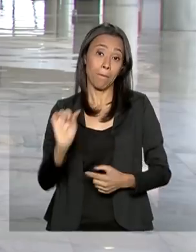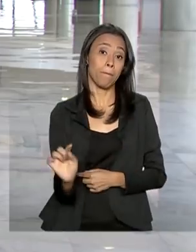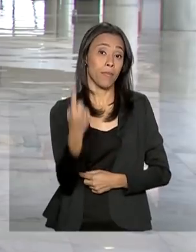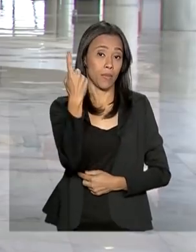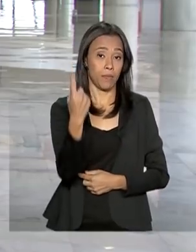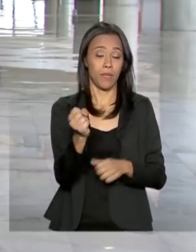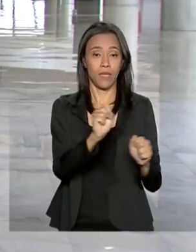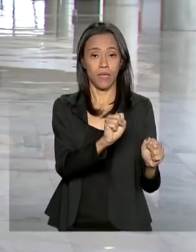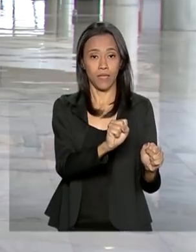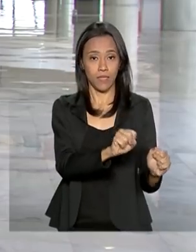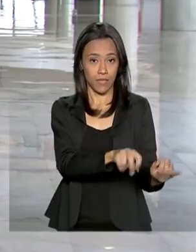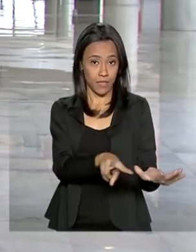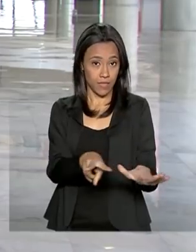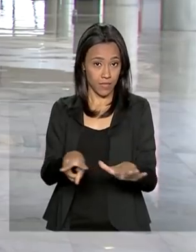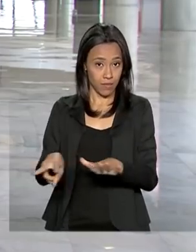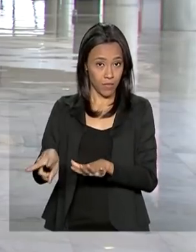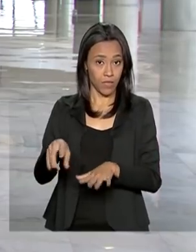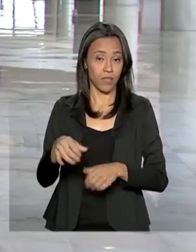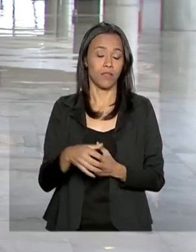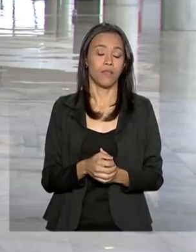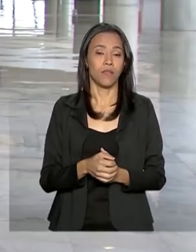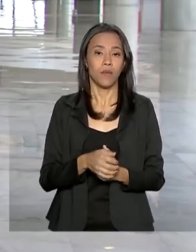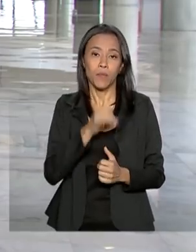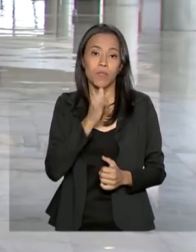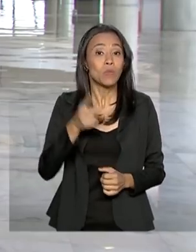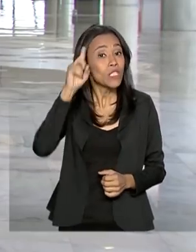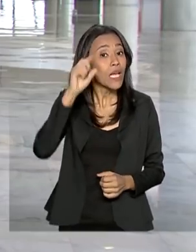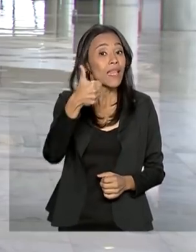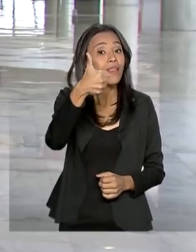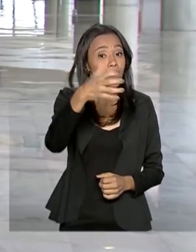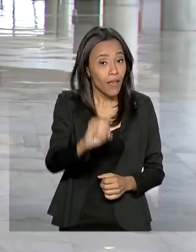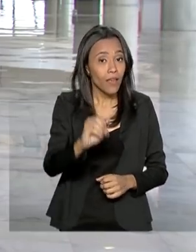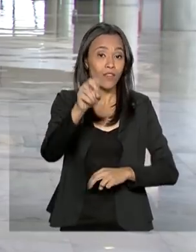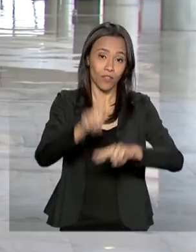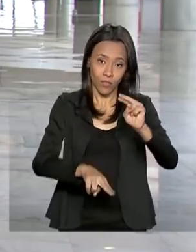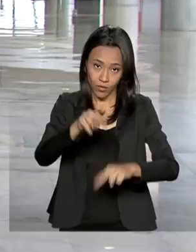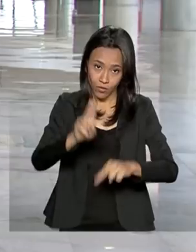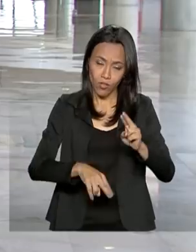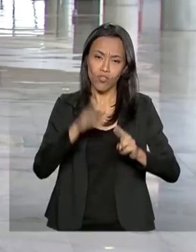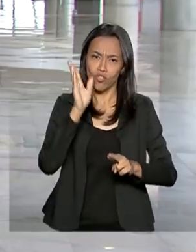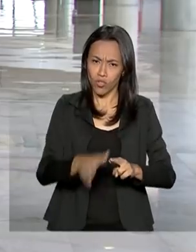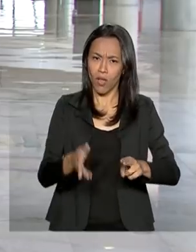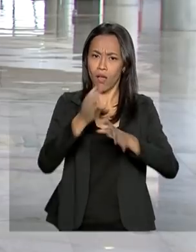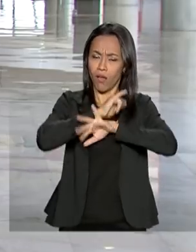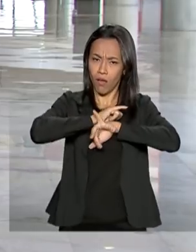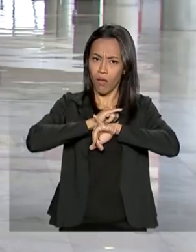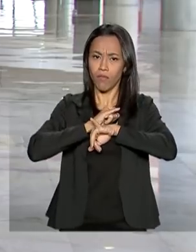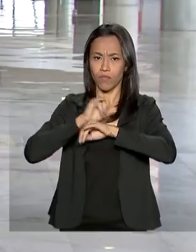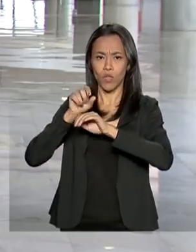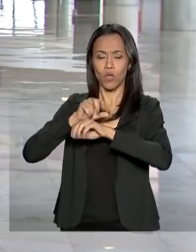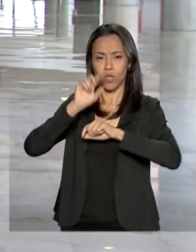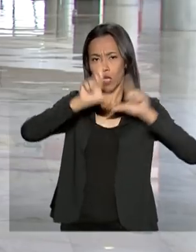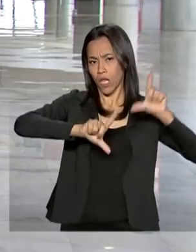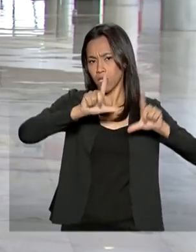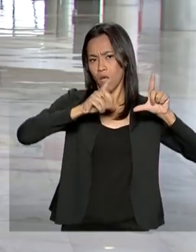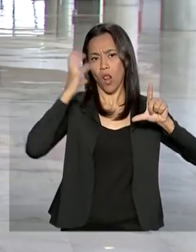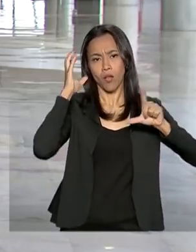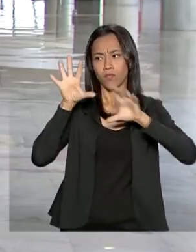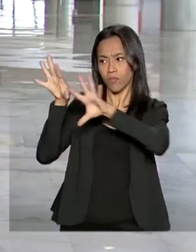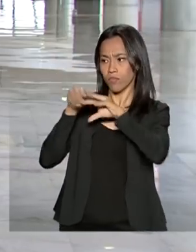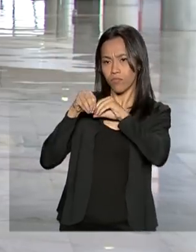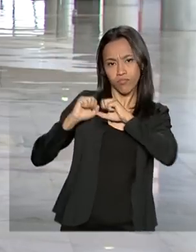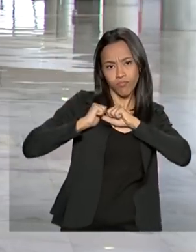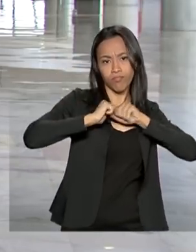semana do dia 10 de junho. A declaração foi dada à imprensa após o presidente Jair Bolsonaro